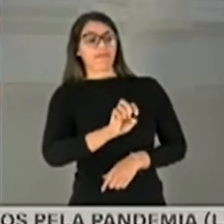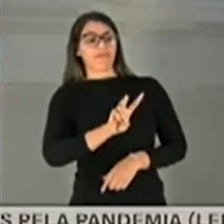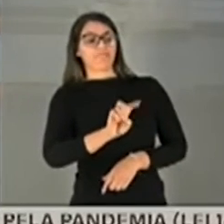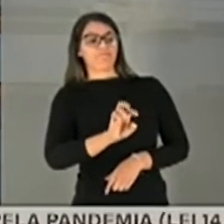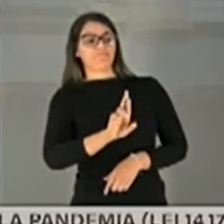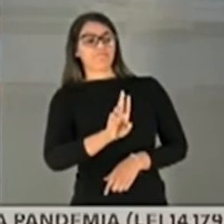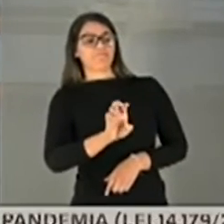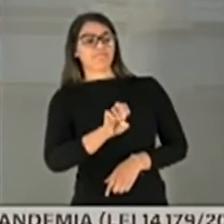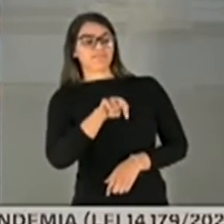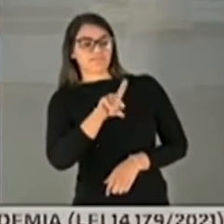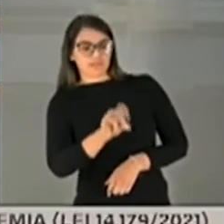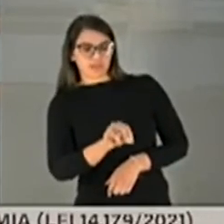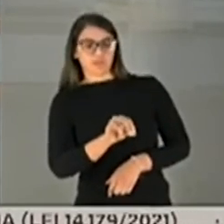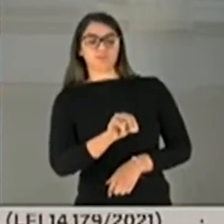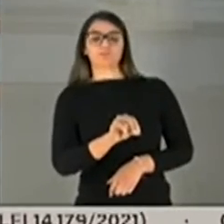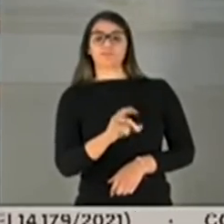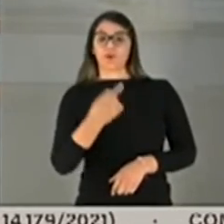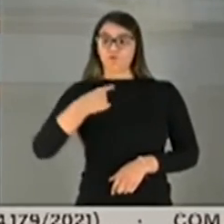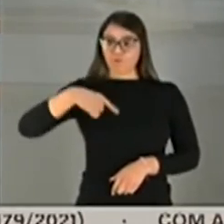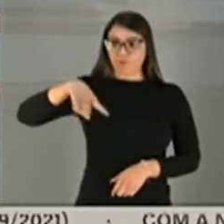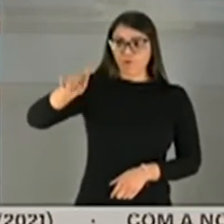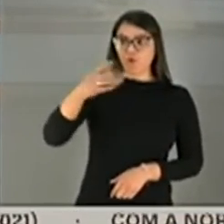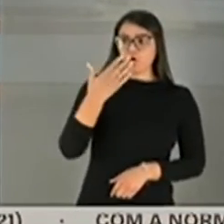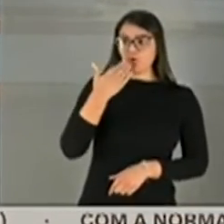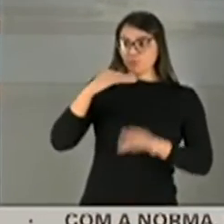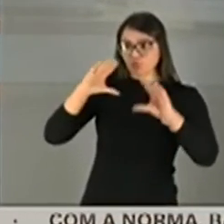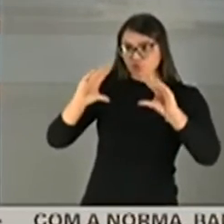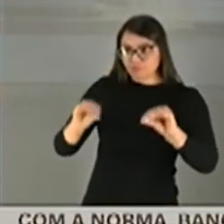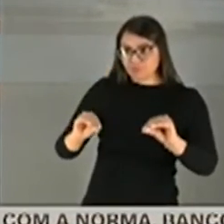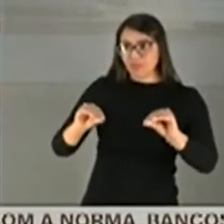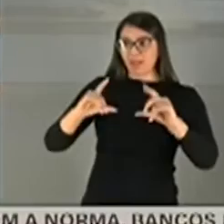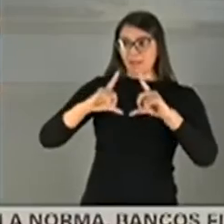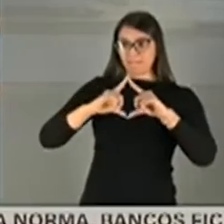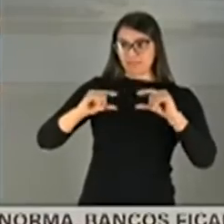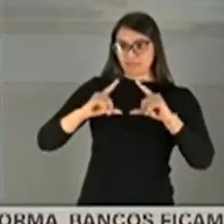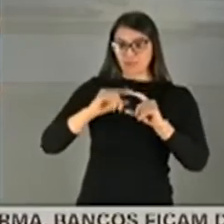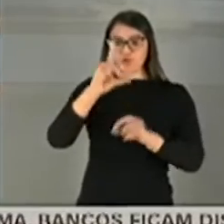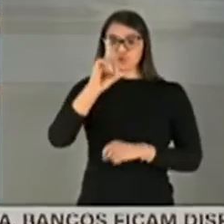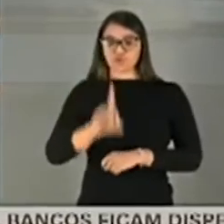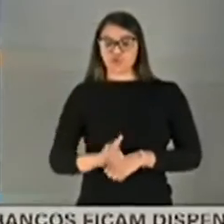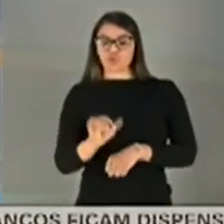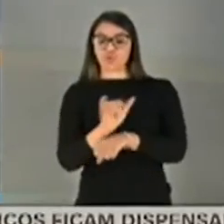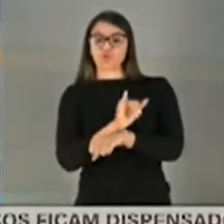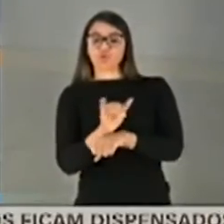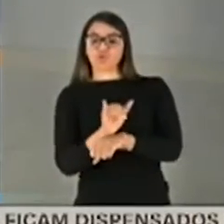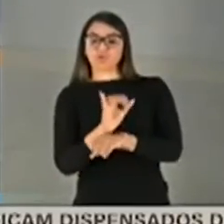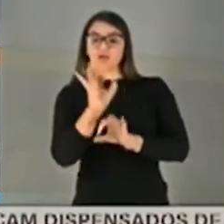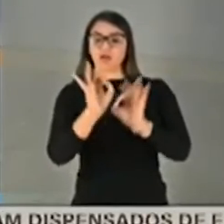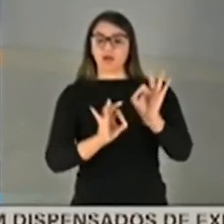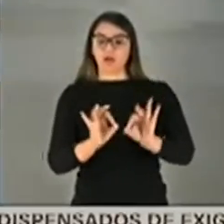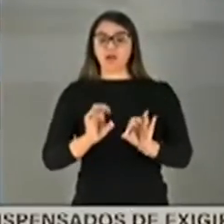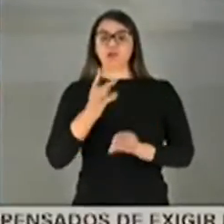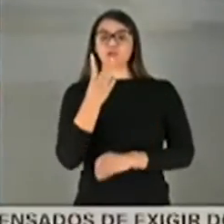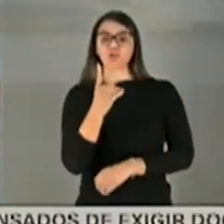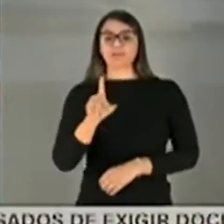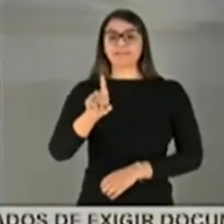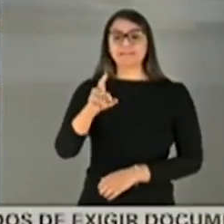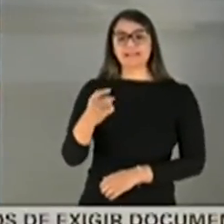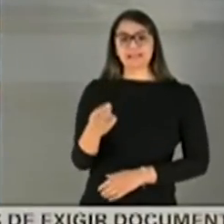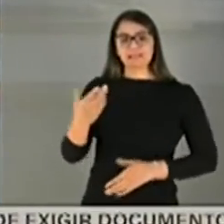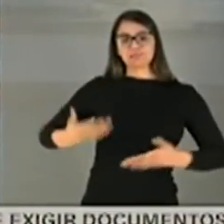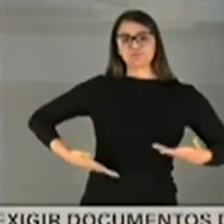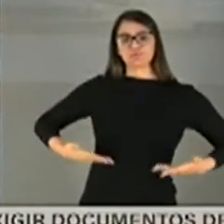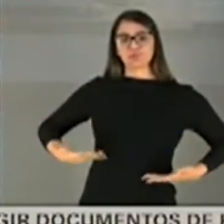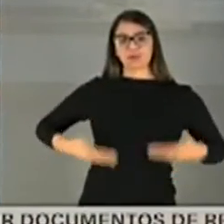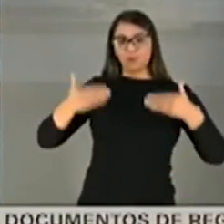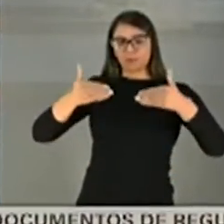Ponto dois, foi por um jantar com o diretor de logística e dois ex-funcionários